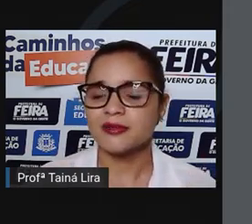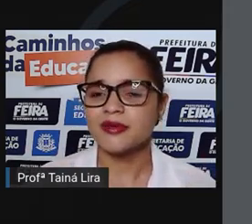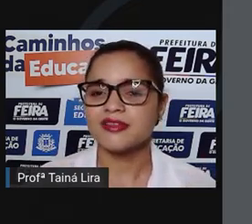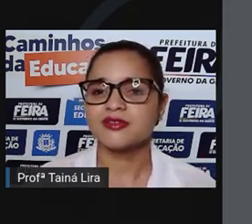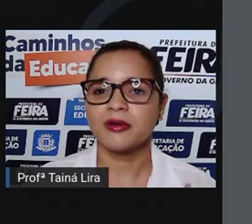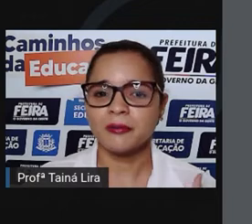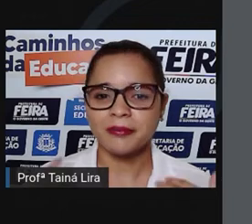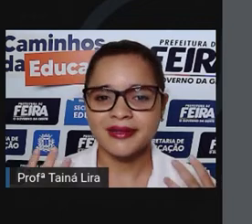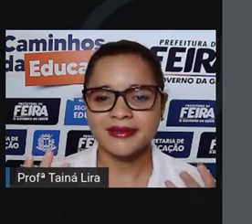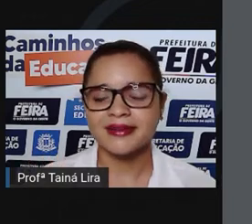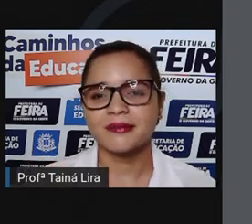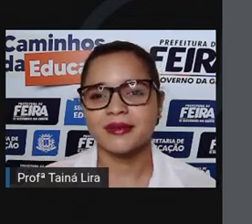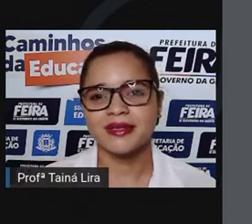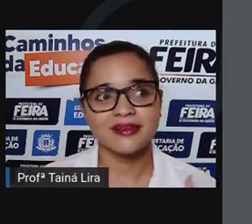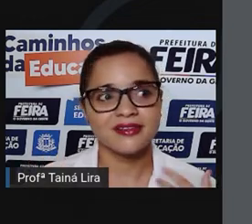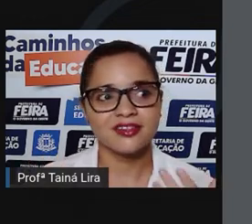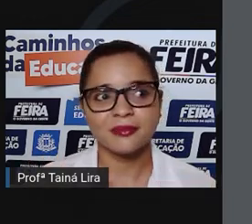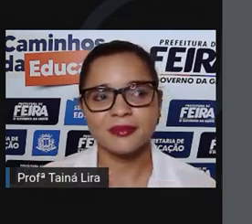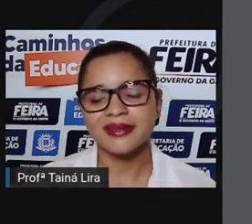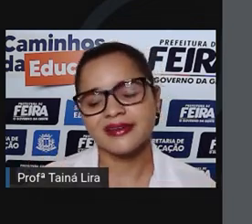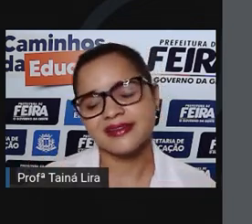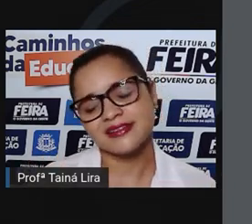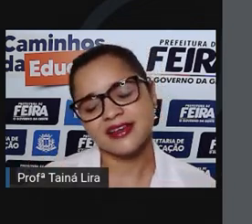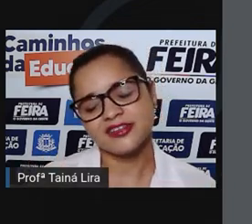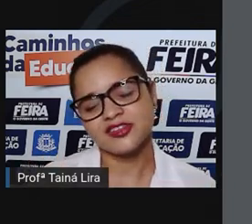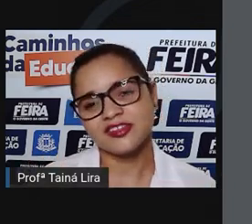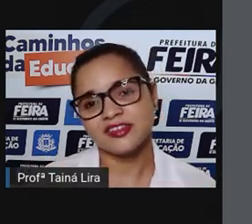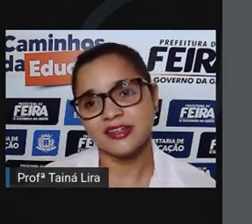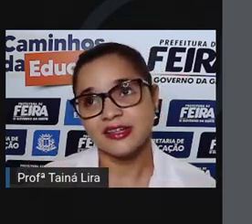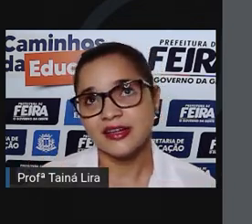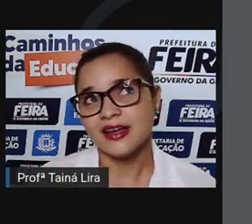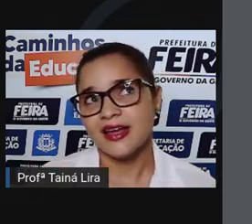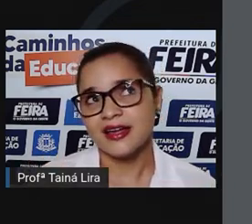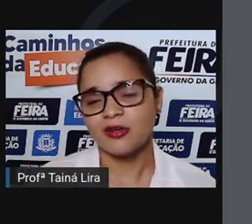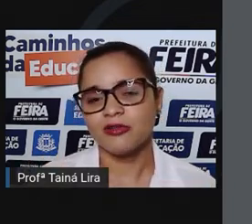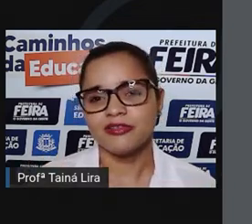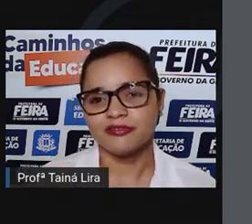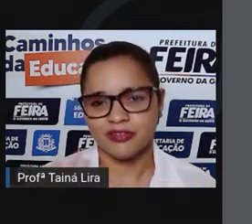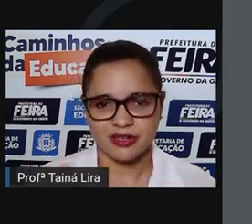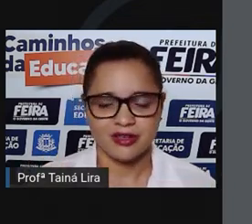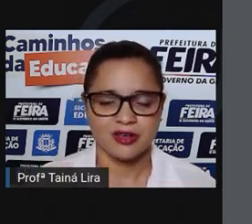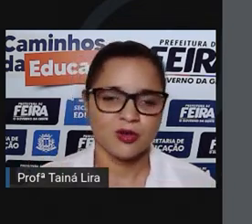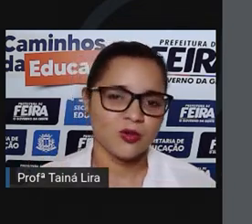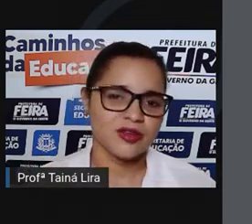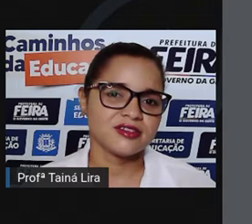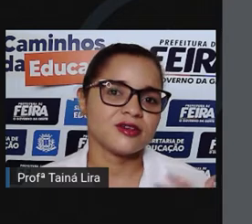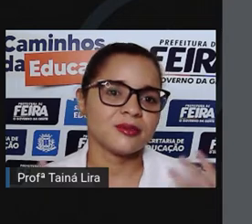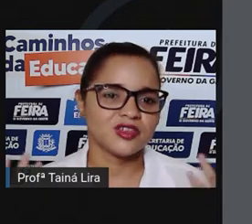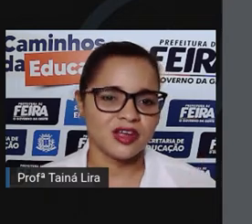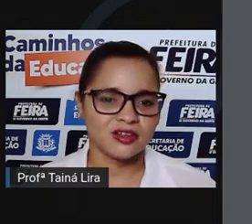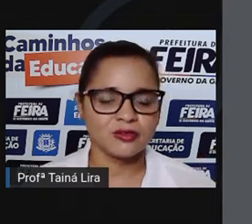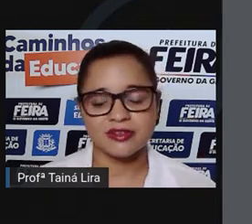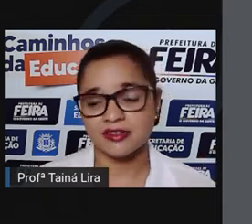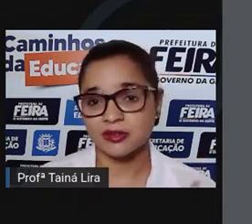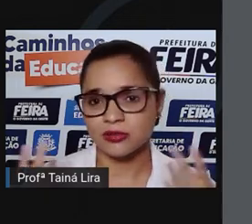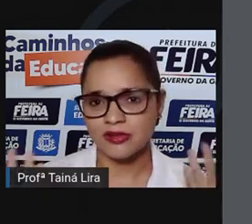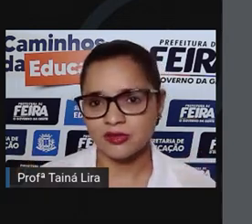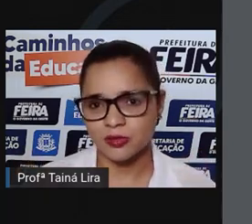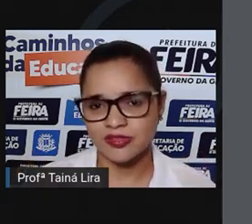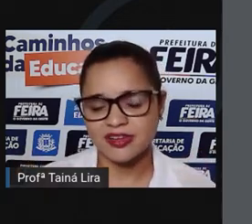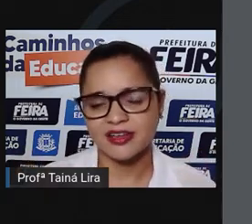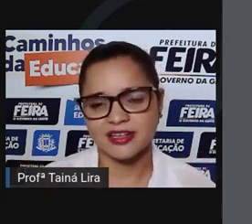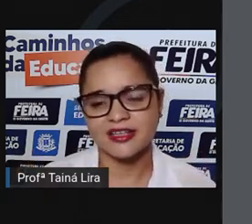mais, ele começou a compreender também que existem maneiras de se conviver com esses objetos, com essas